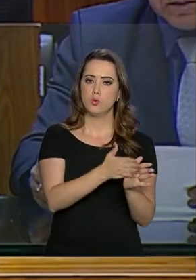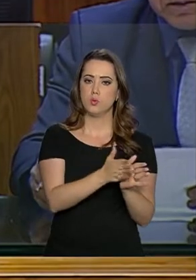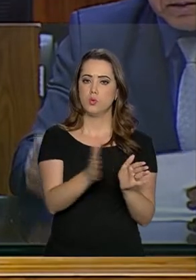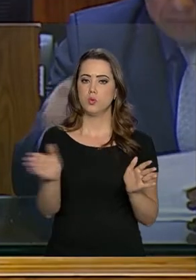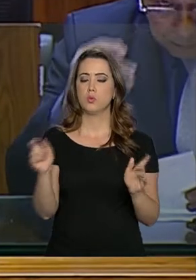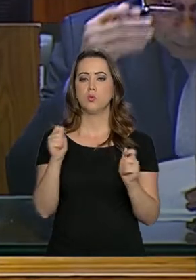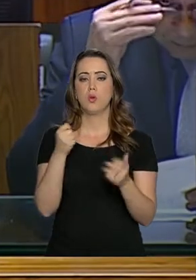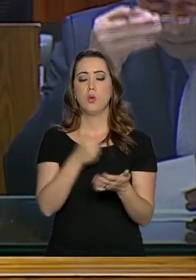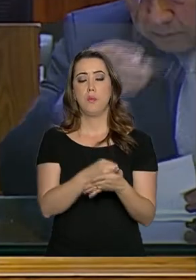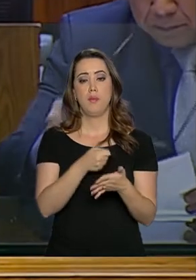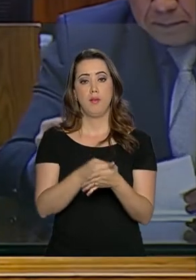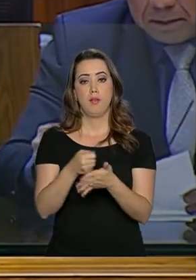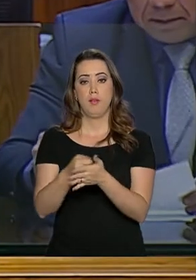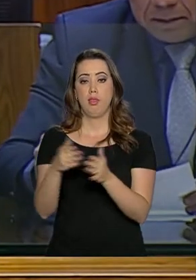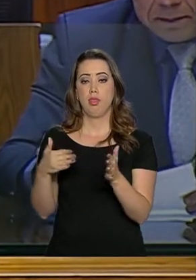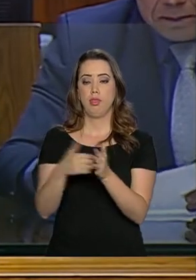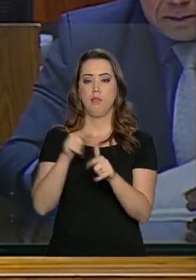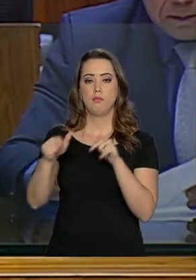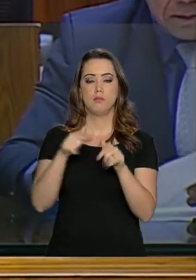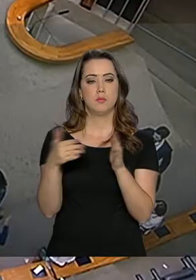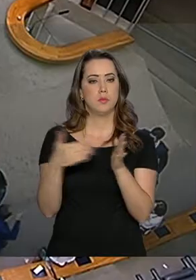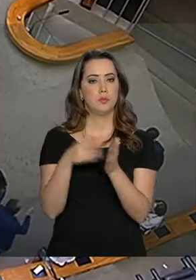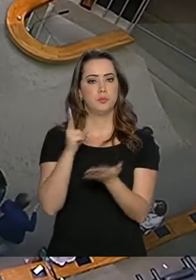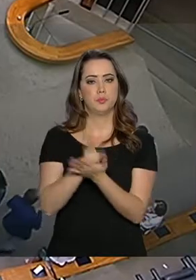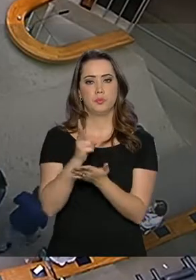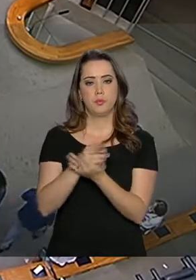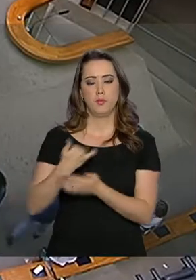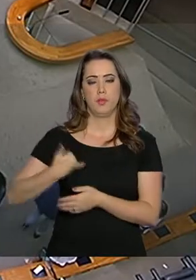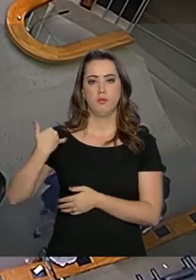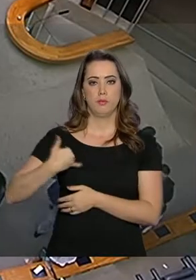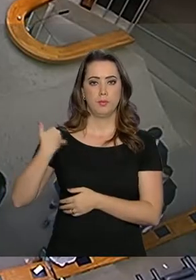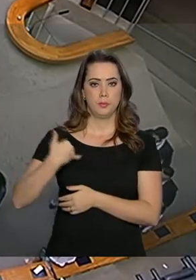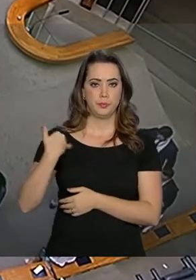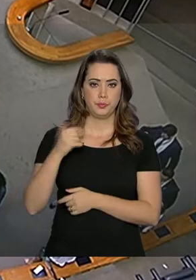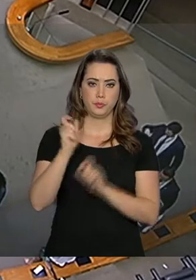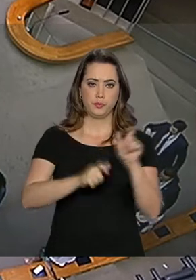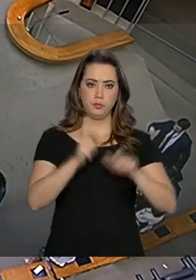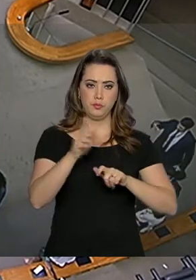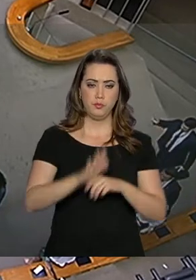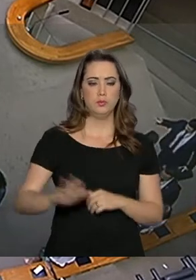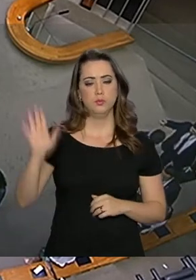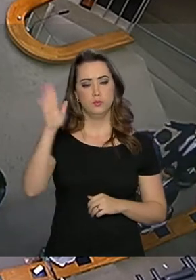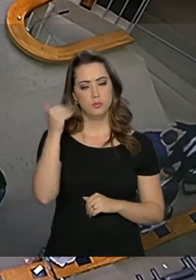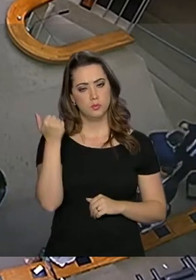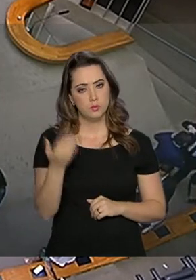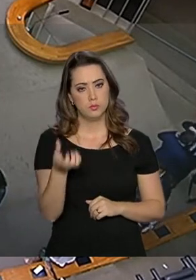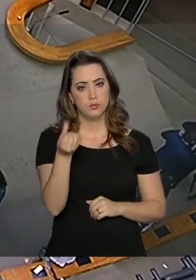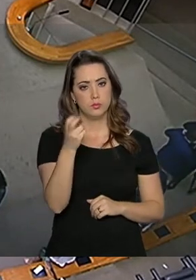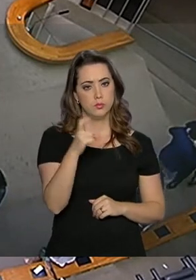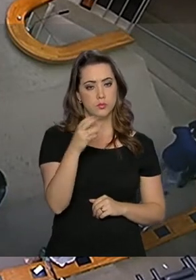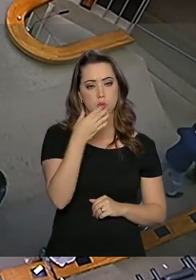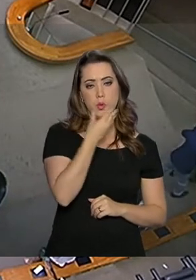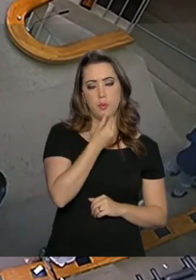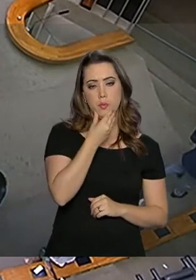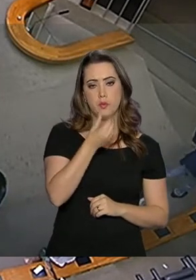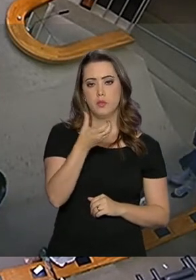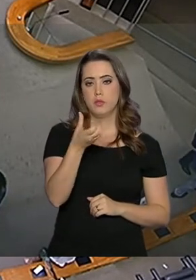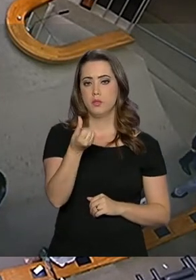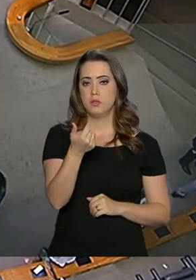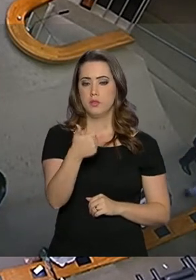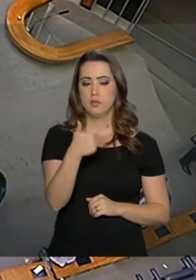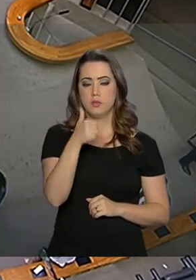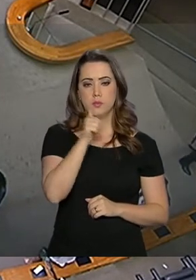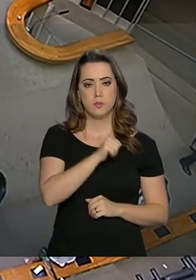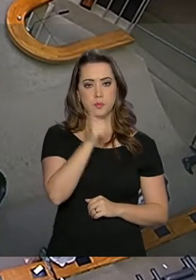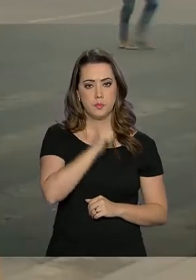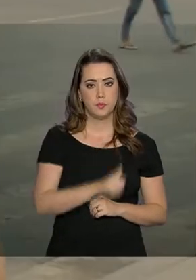poder parar de trabalhar quando tiverem a mesma idade de aposentadoria dos demais brasileiros. 65 para homens e 62